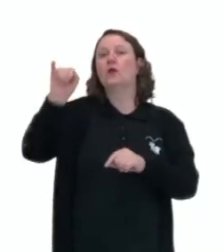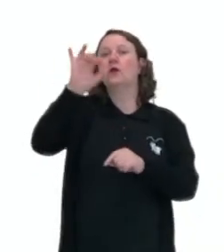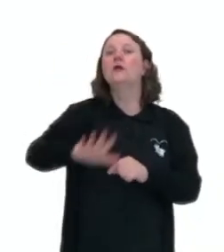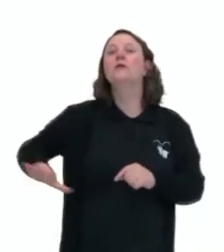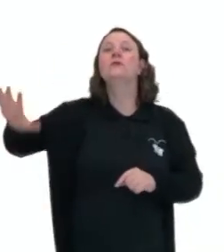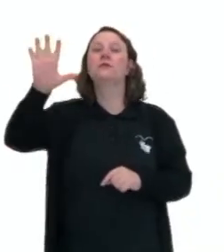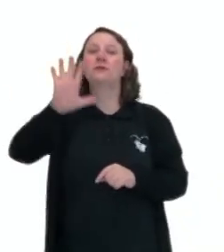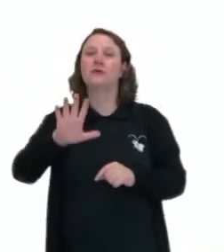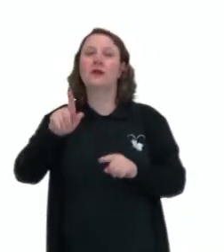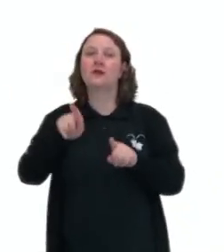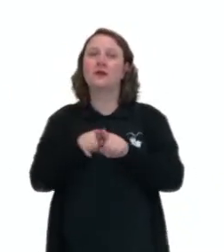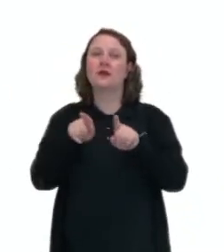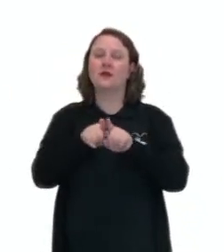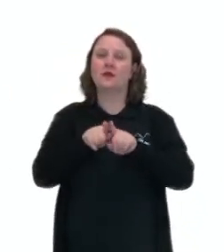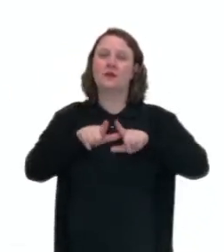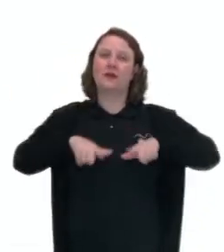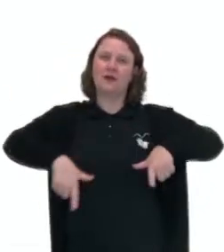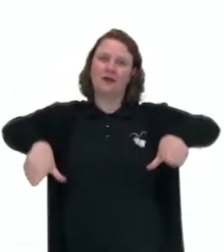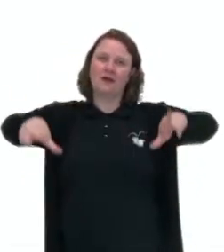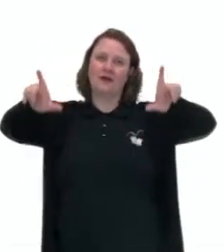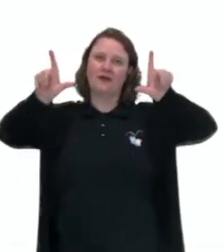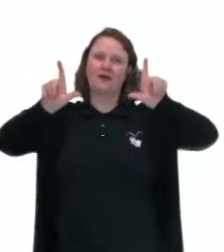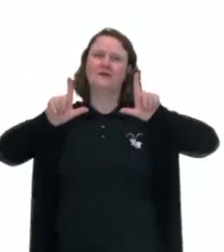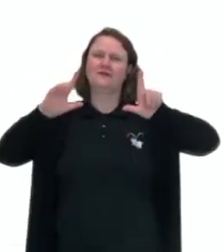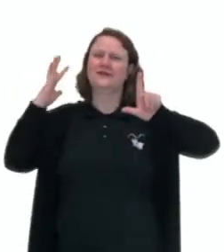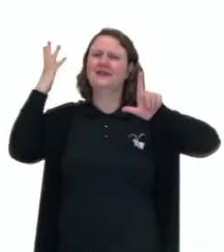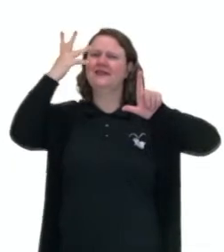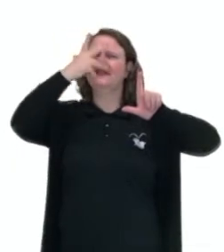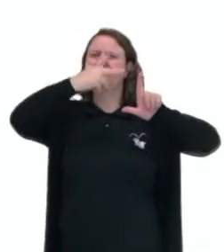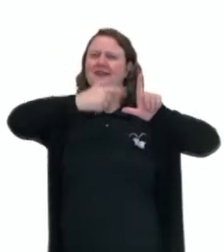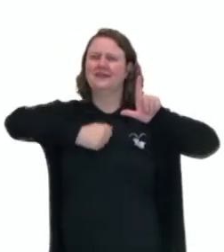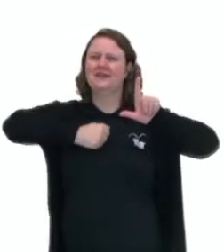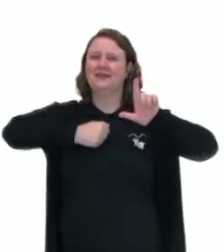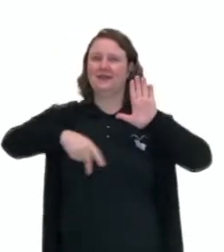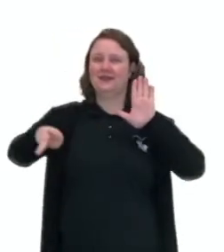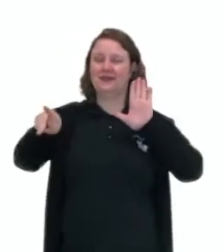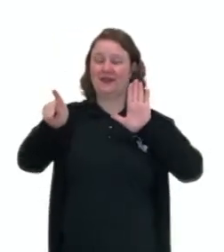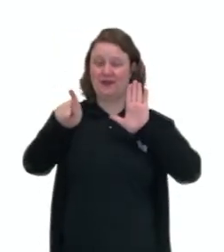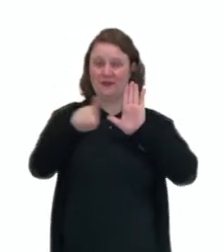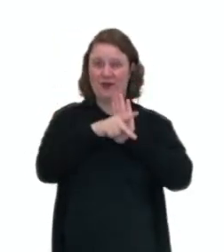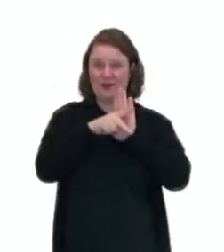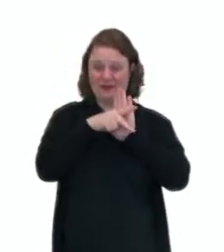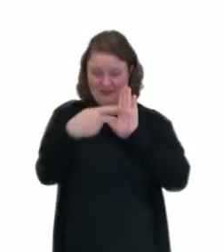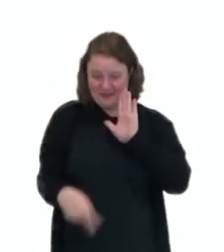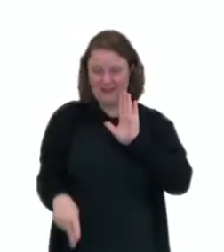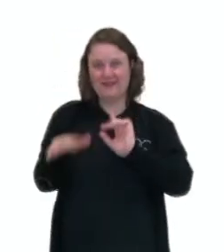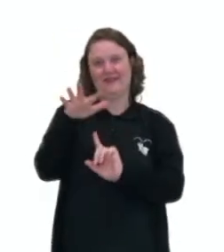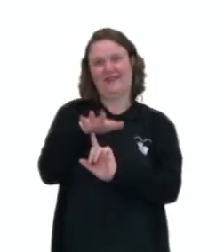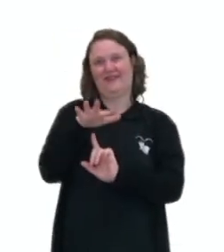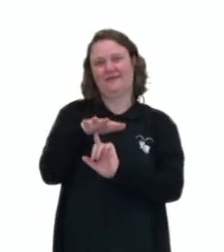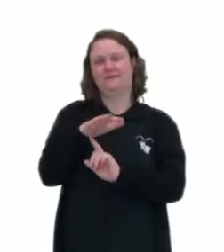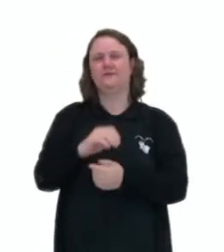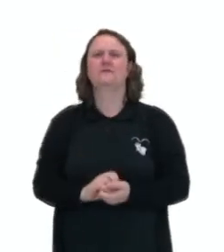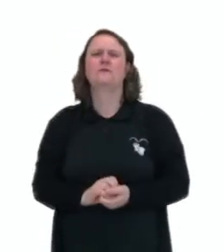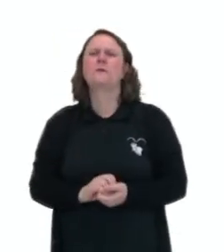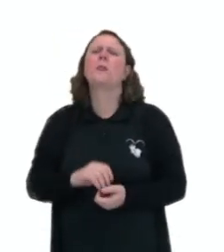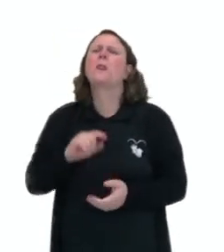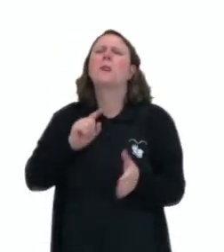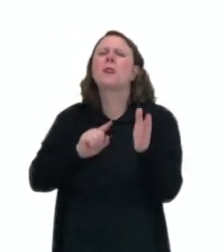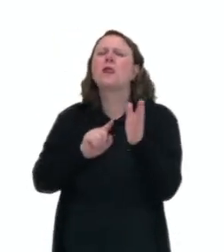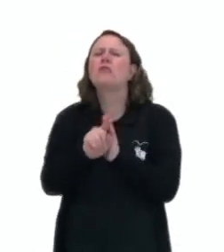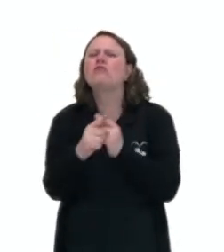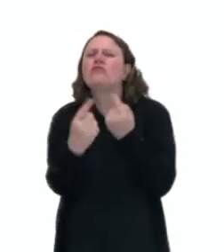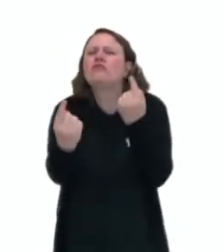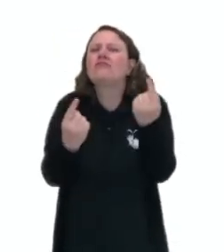um recorte do nosso belíssimo Paraná. E aí vem a pergunta, que sensação você tem